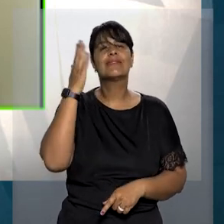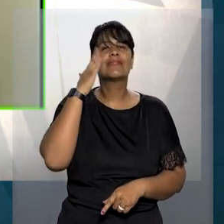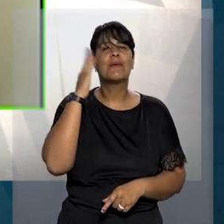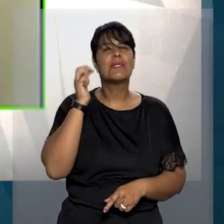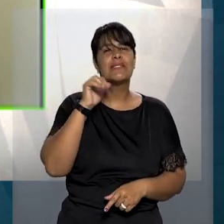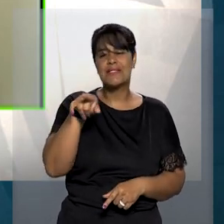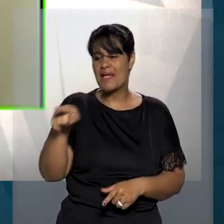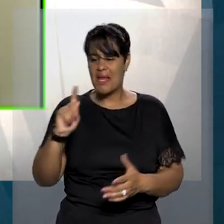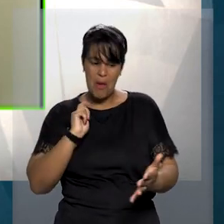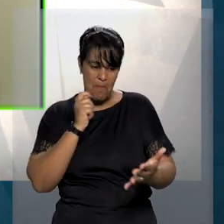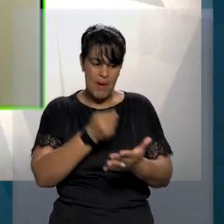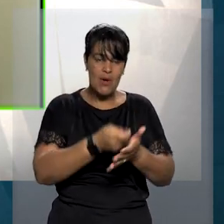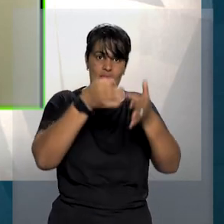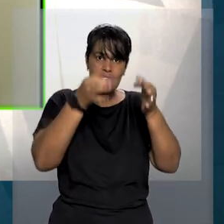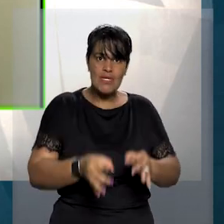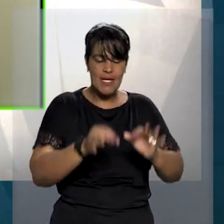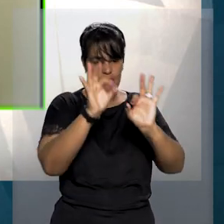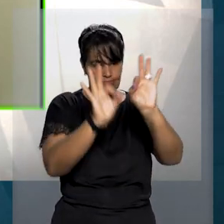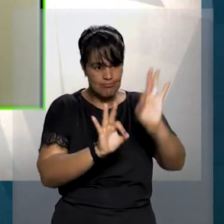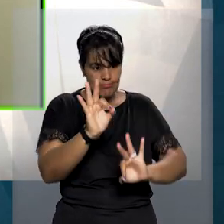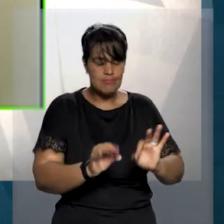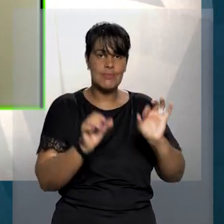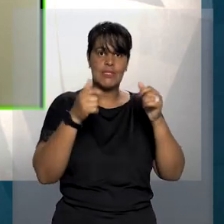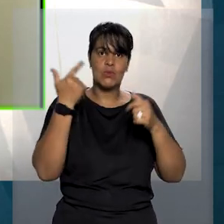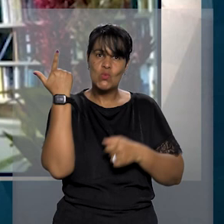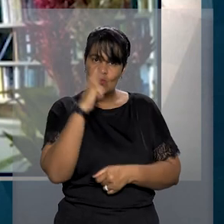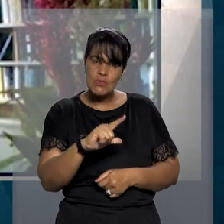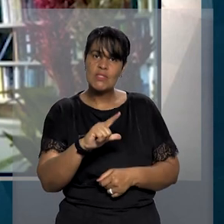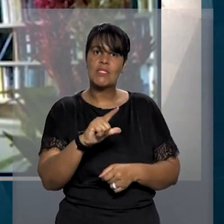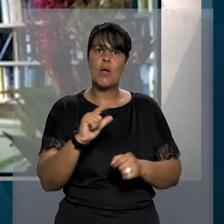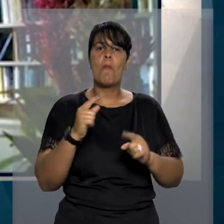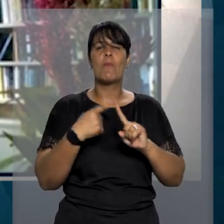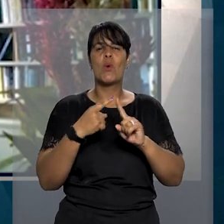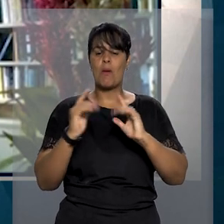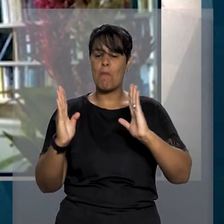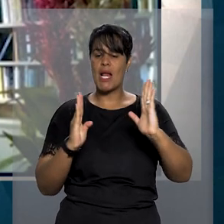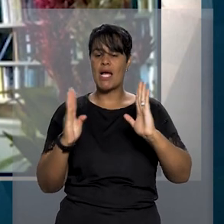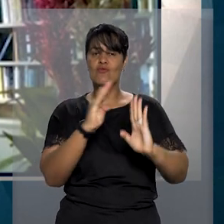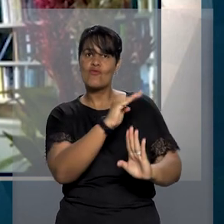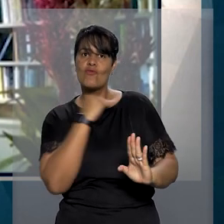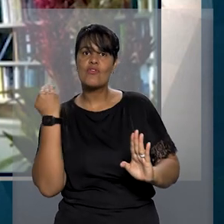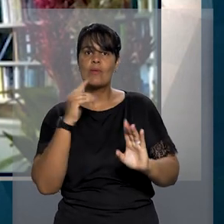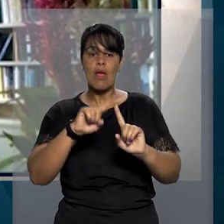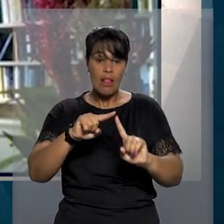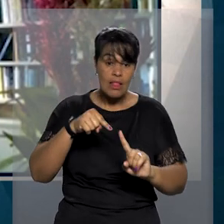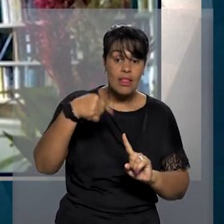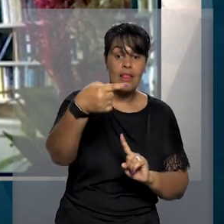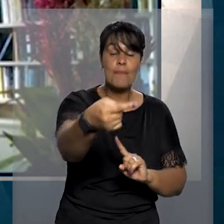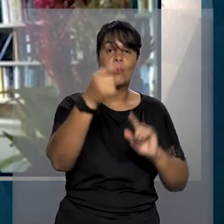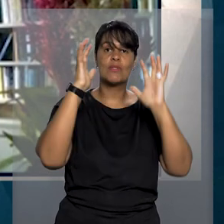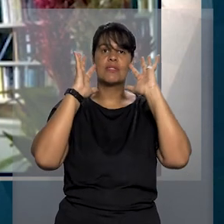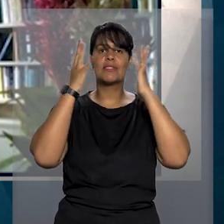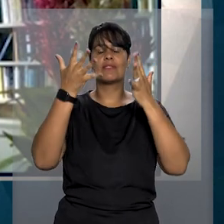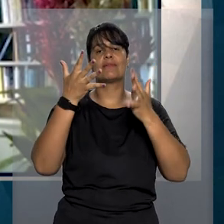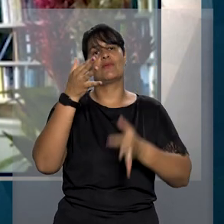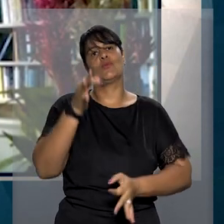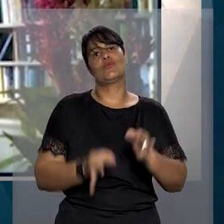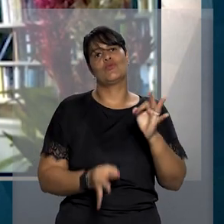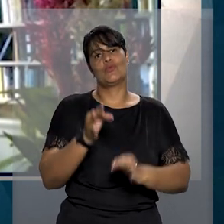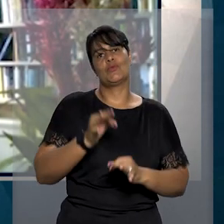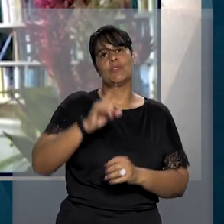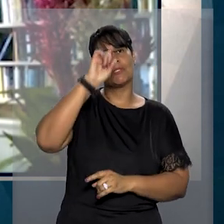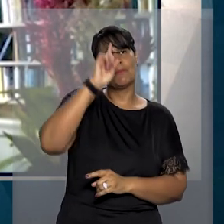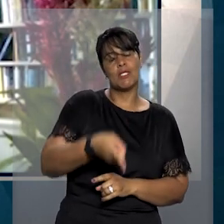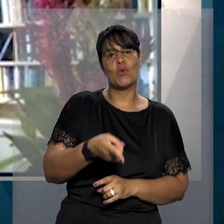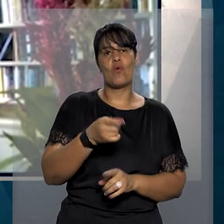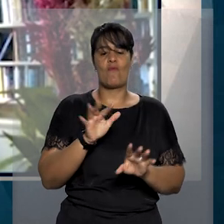houve a de implemento das obrigações do plano de recuperação, cujo prazo de vencimento era posterior às decisões recorridas que